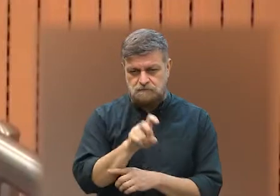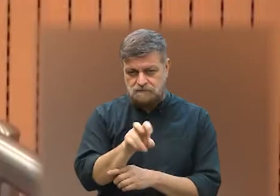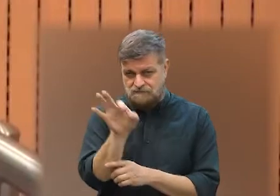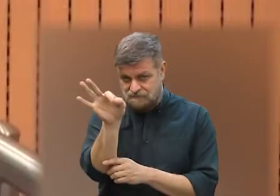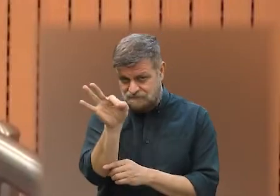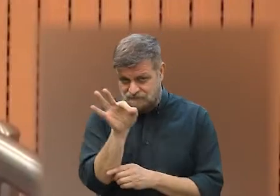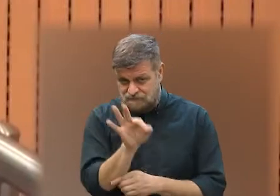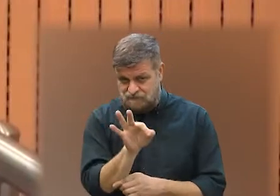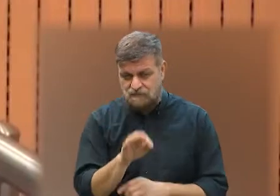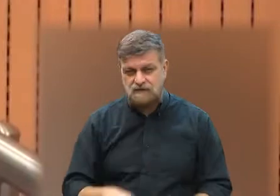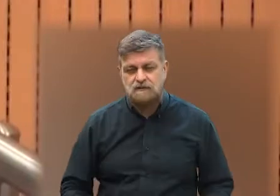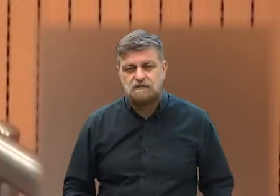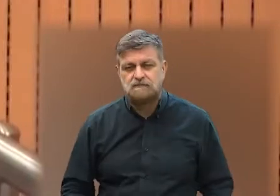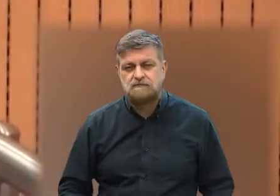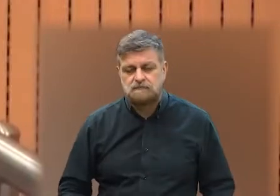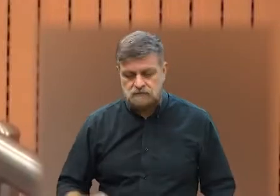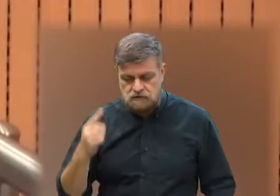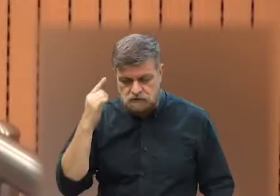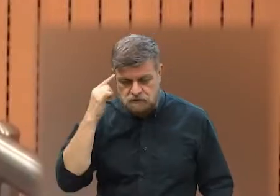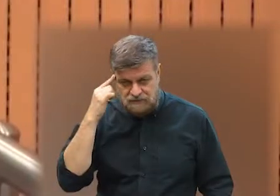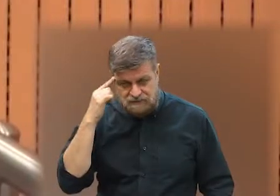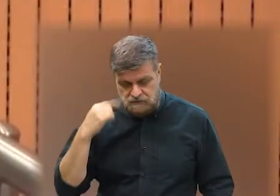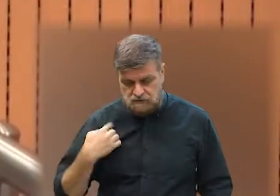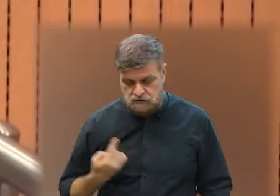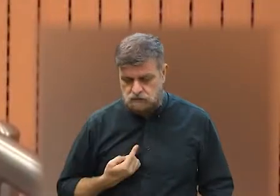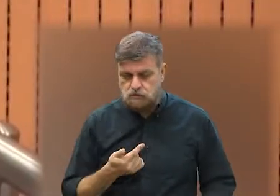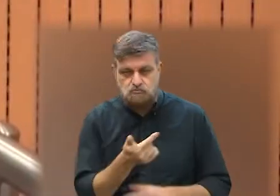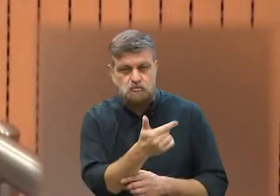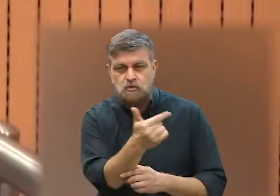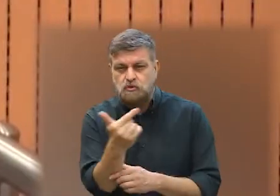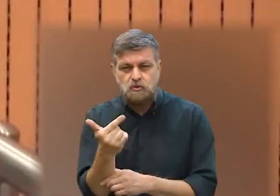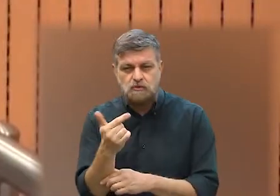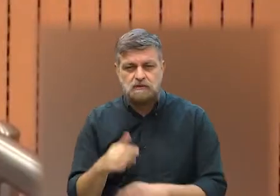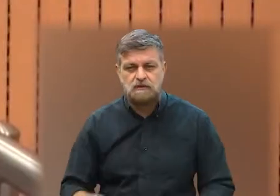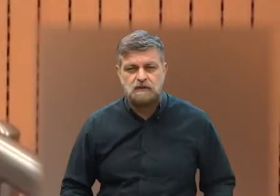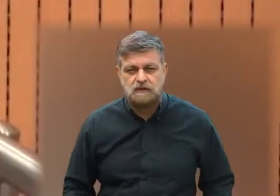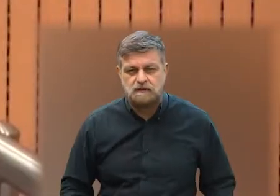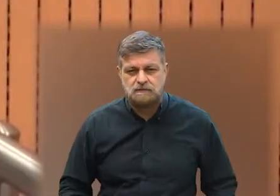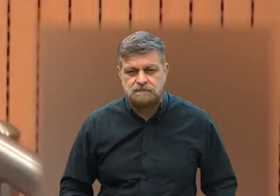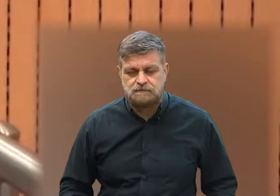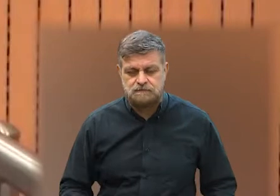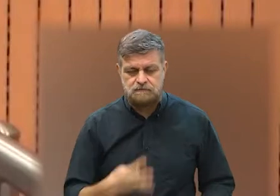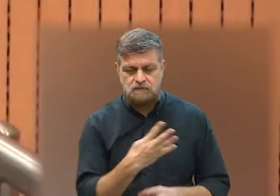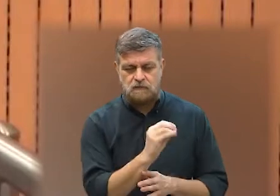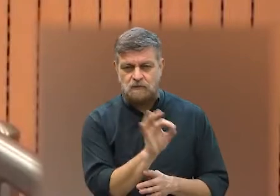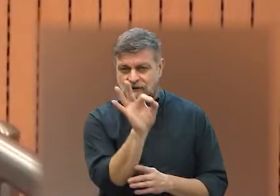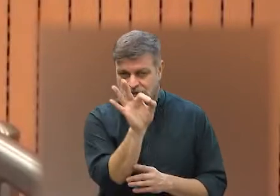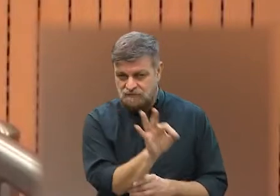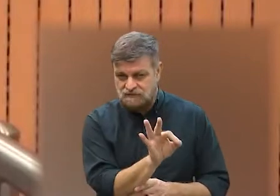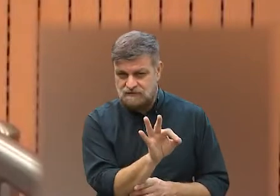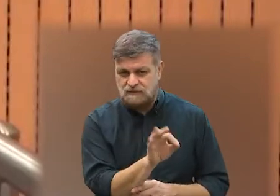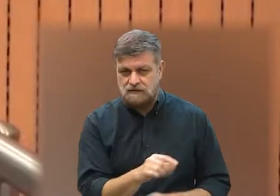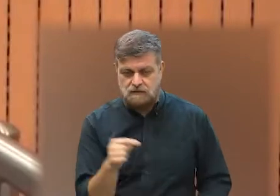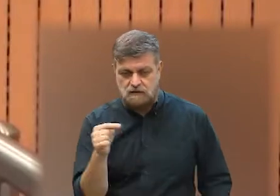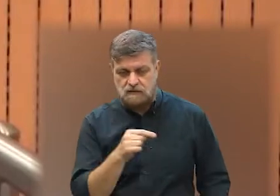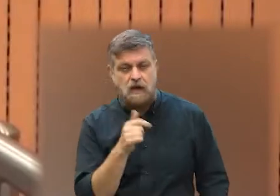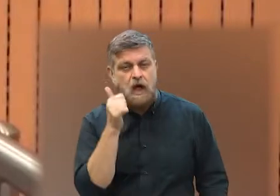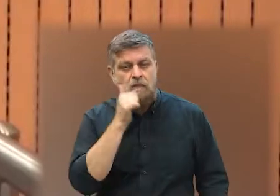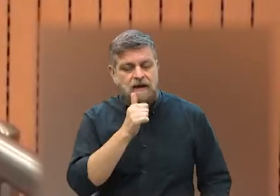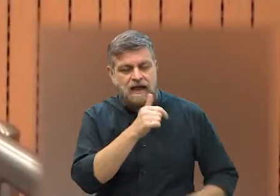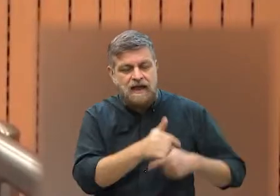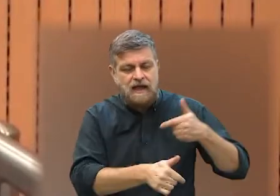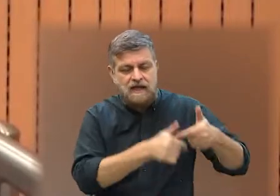Dessa 75%, dessa 100%, dessa gente não tem nem 40%